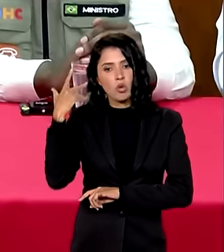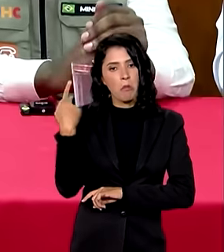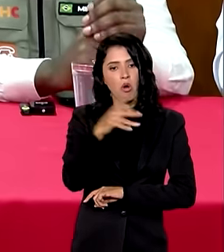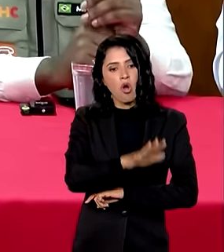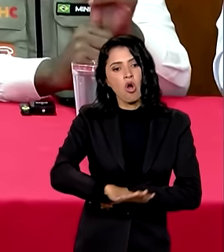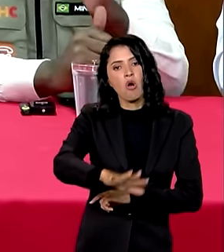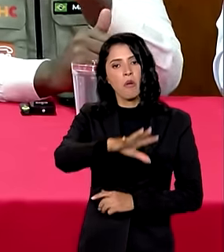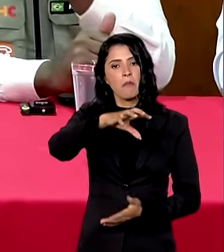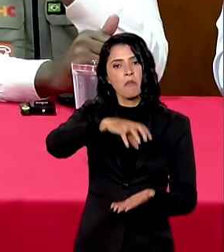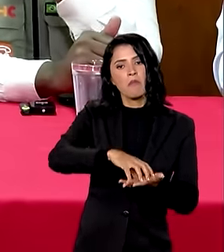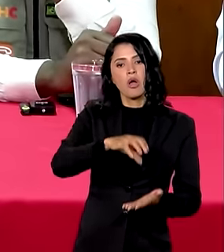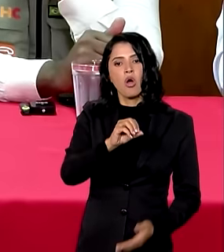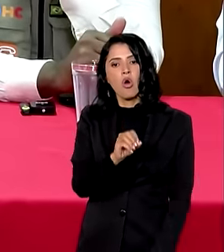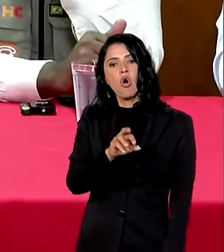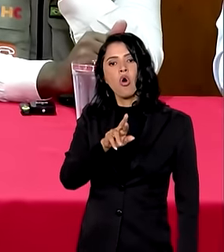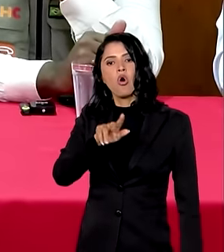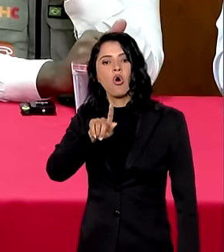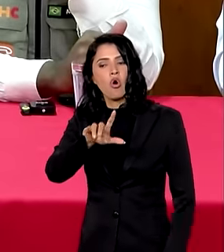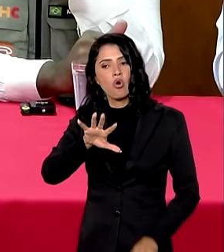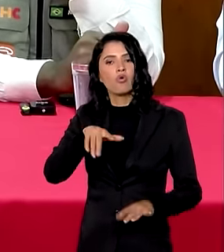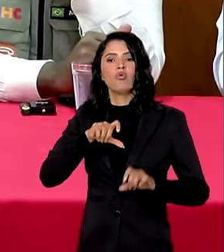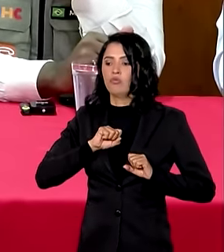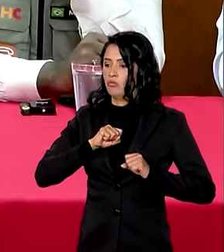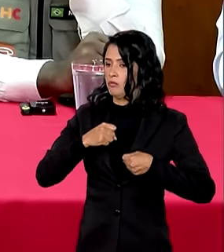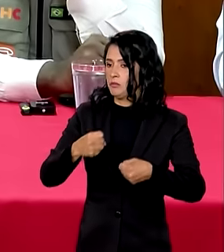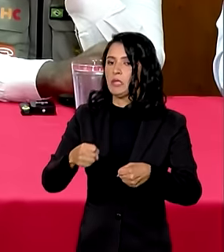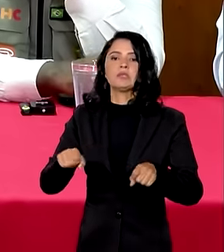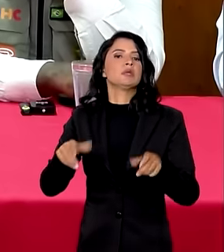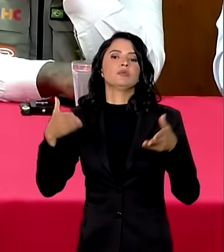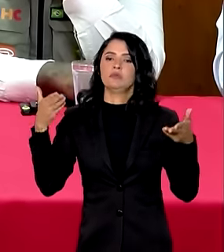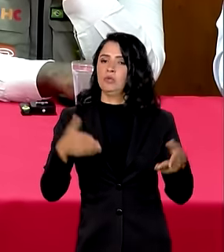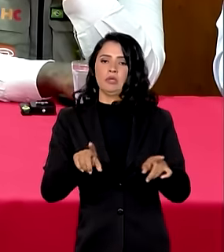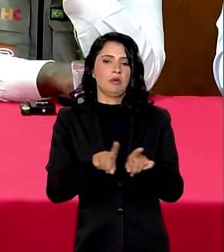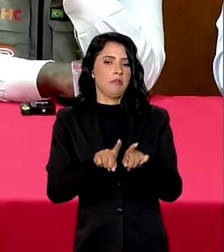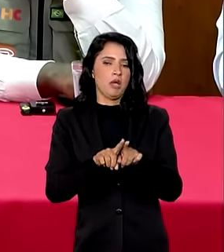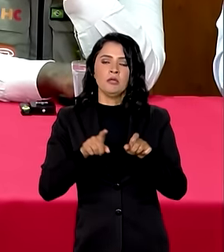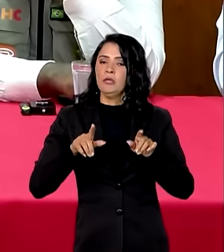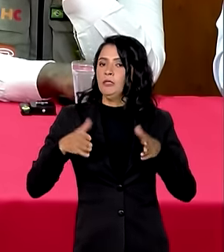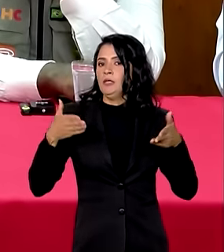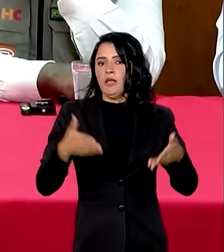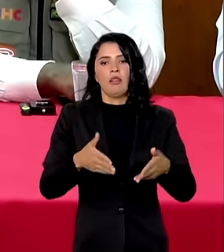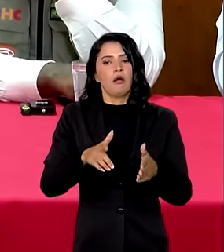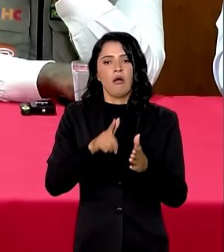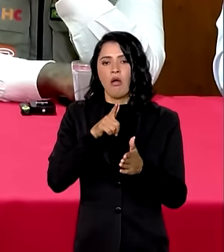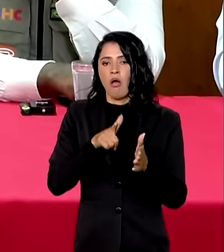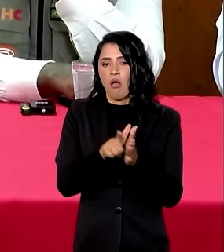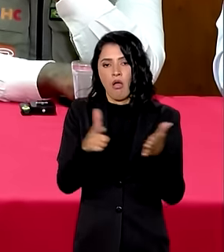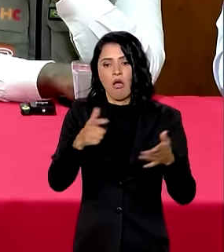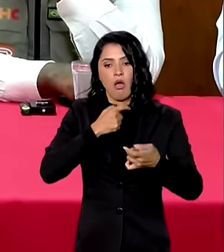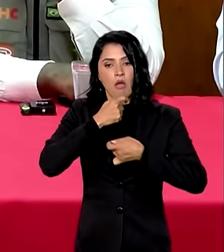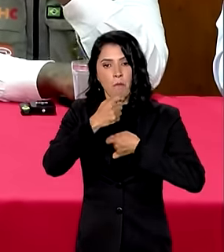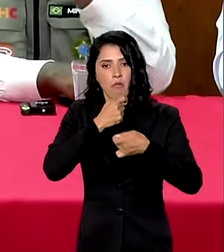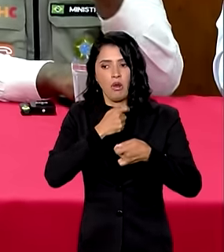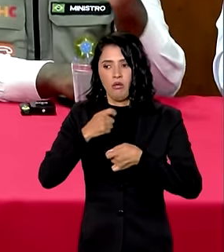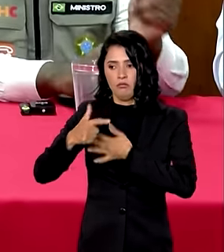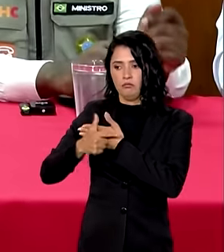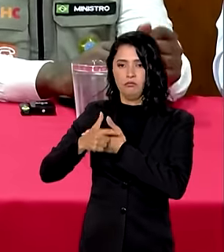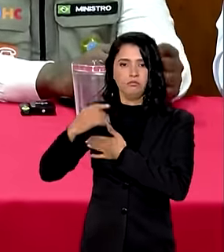todos os órgãos públicos do Estado, com forte participação da imprensa. A imprensa tem tido um papel muito importante